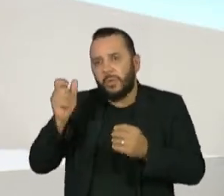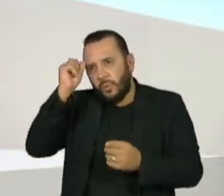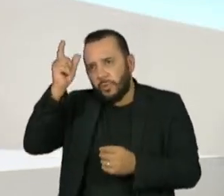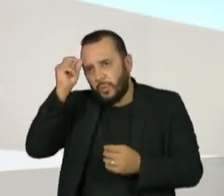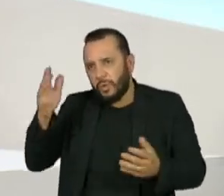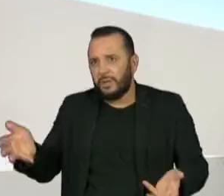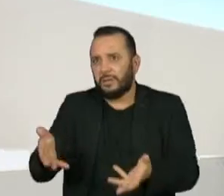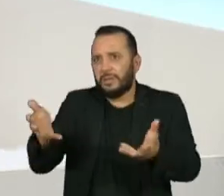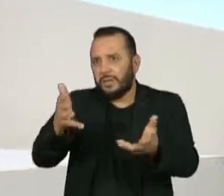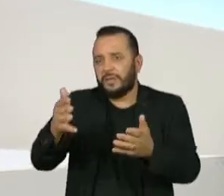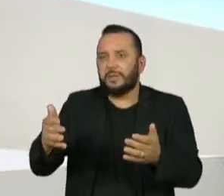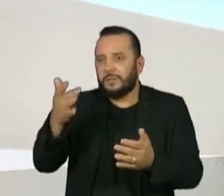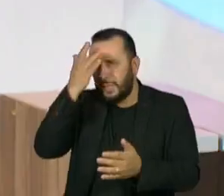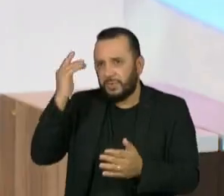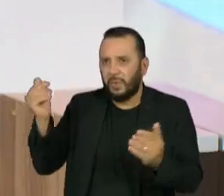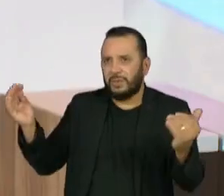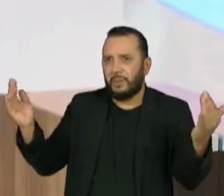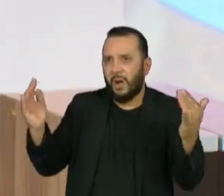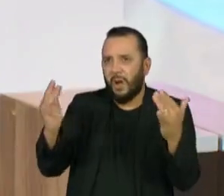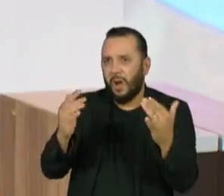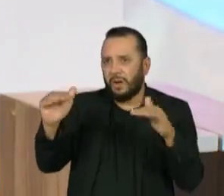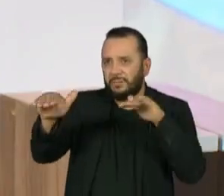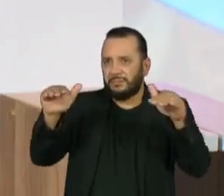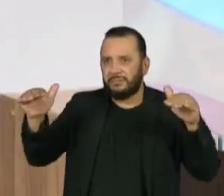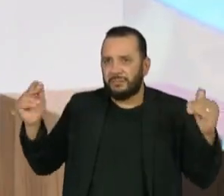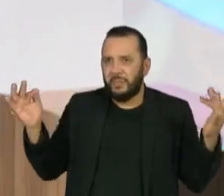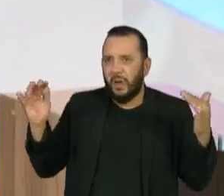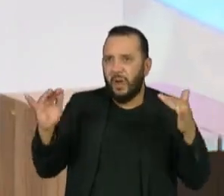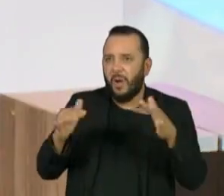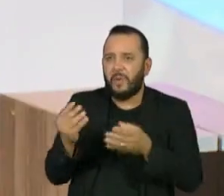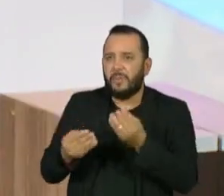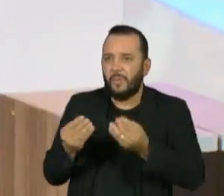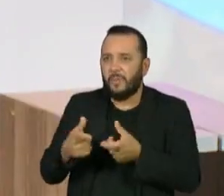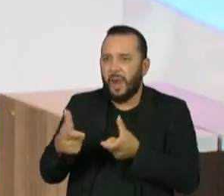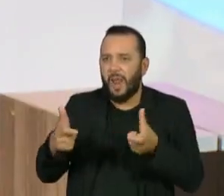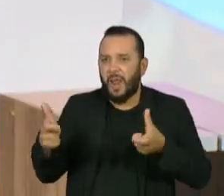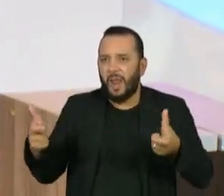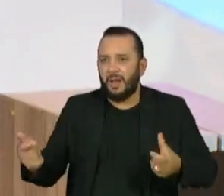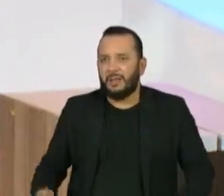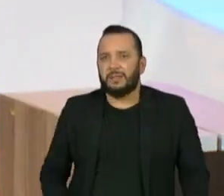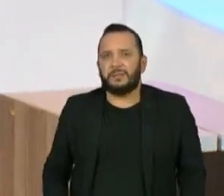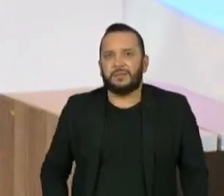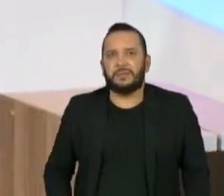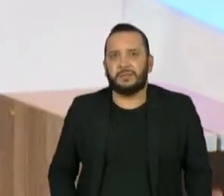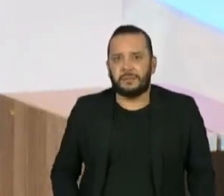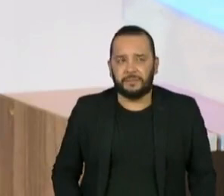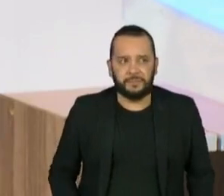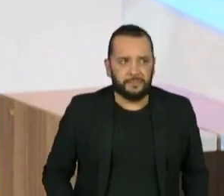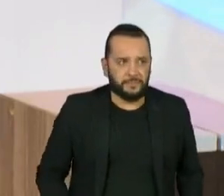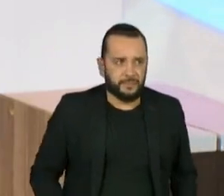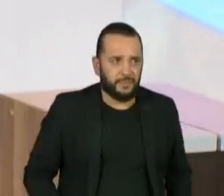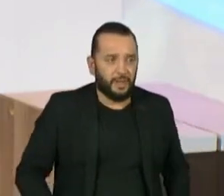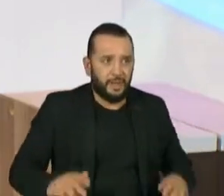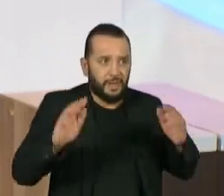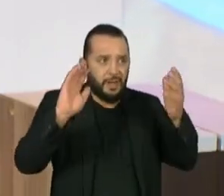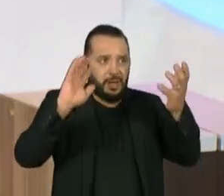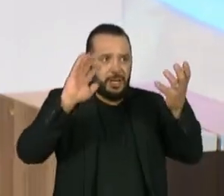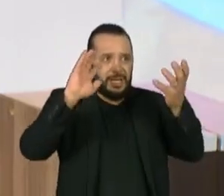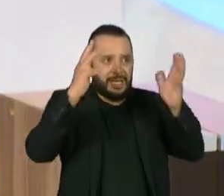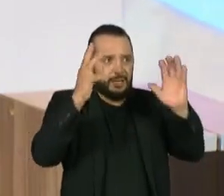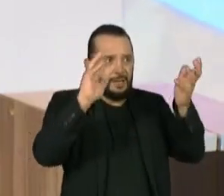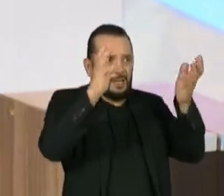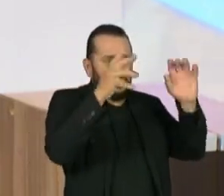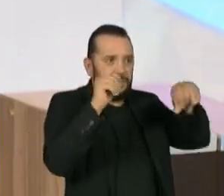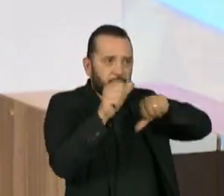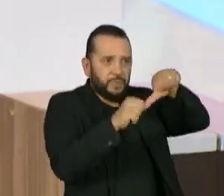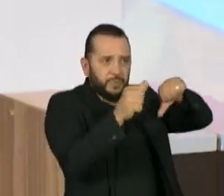engajar cada vez mais pessoas? Eu sempre digo que as mudanças climáticas afetam todo mundo,